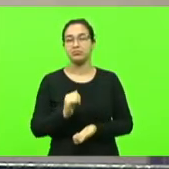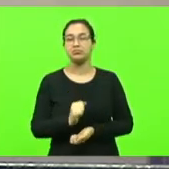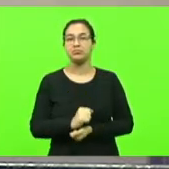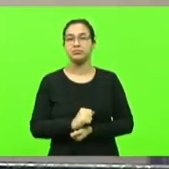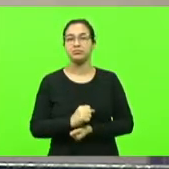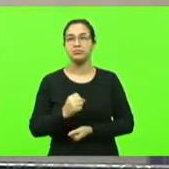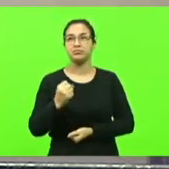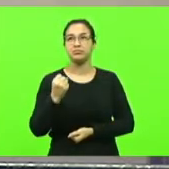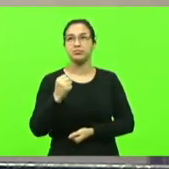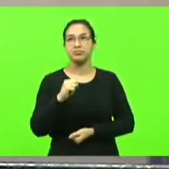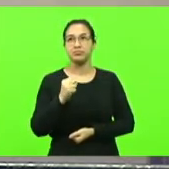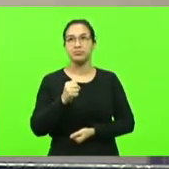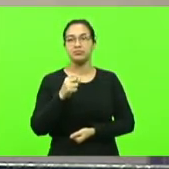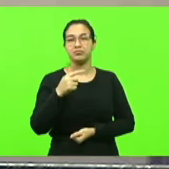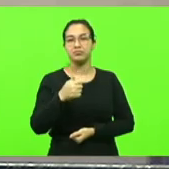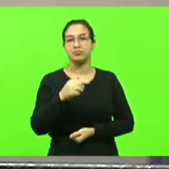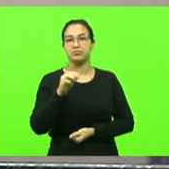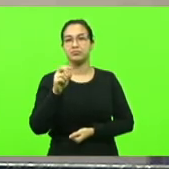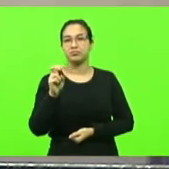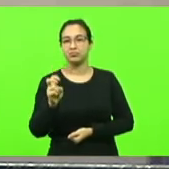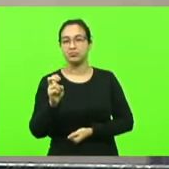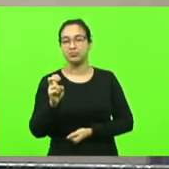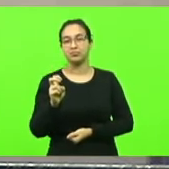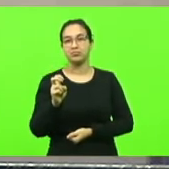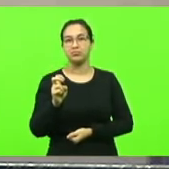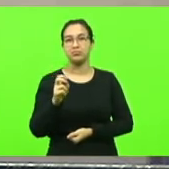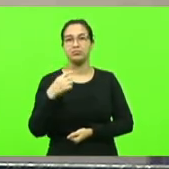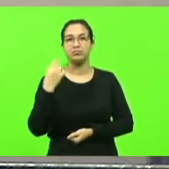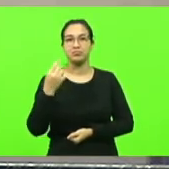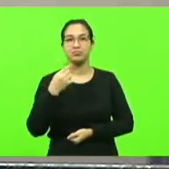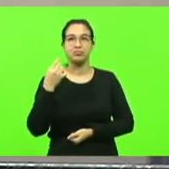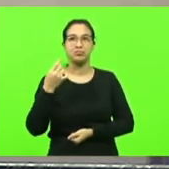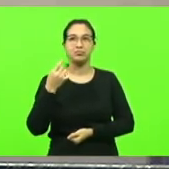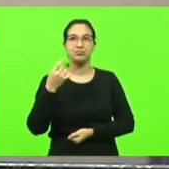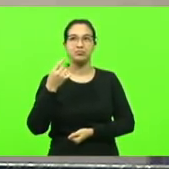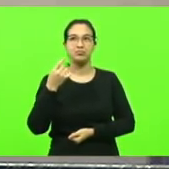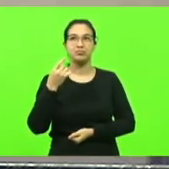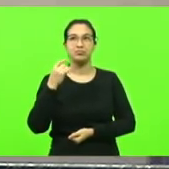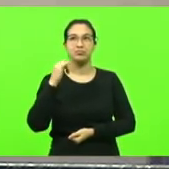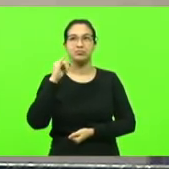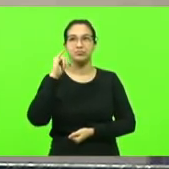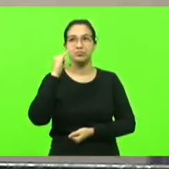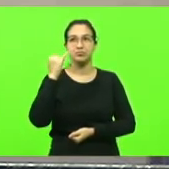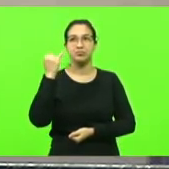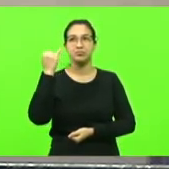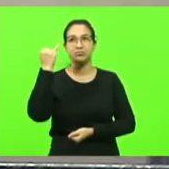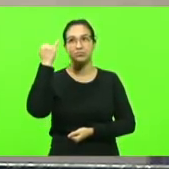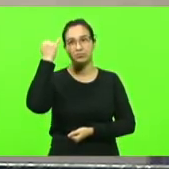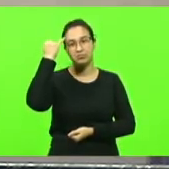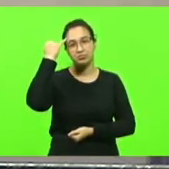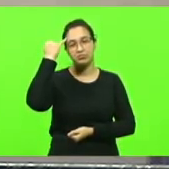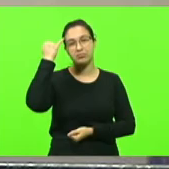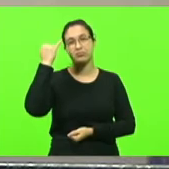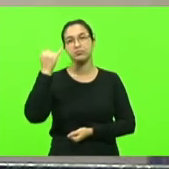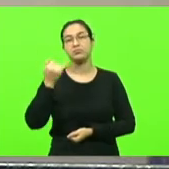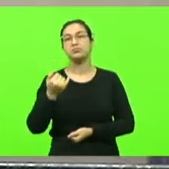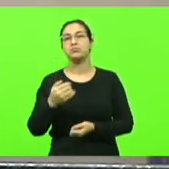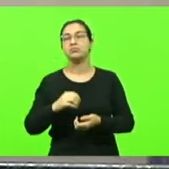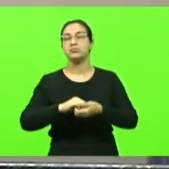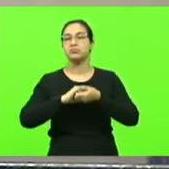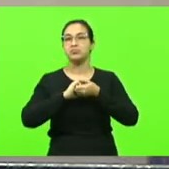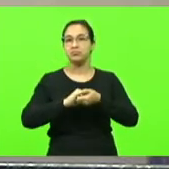875 deputado Jair Mioto cumprimentando a associação recreativa e cultural